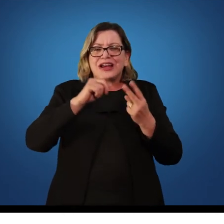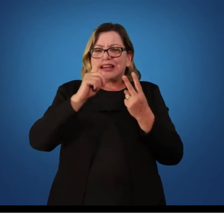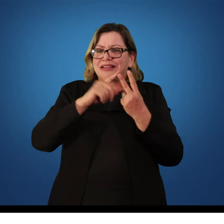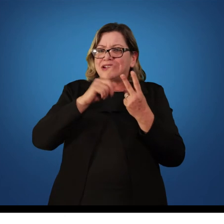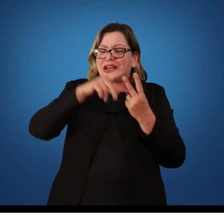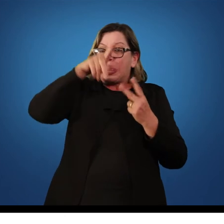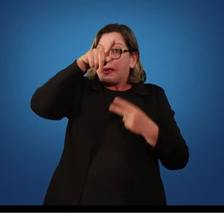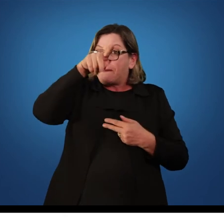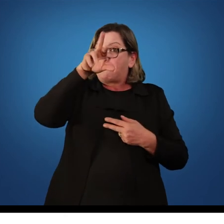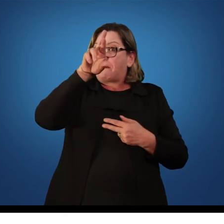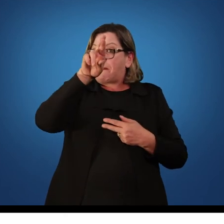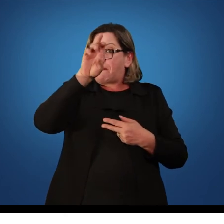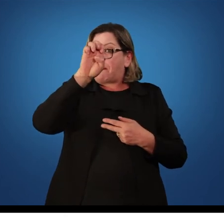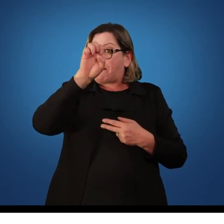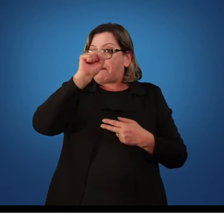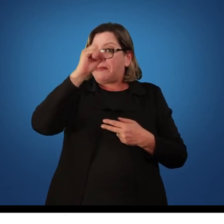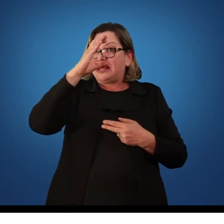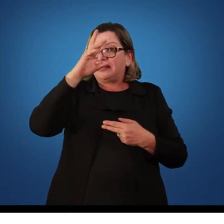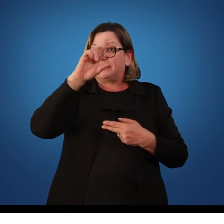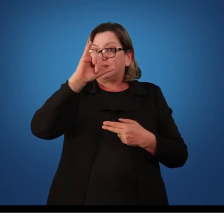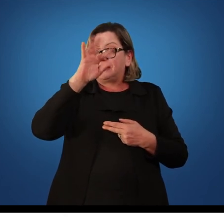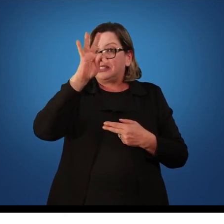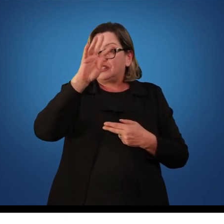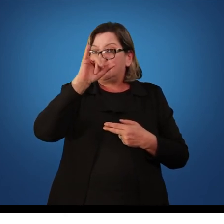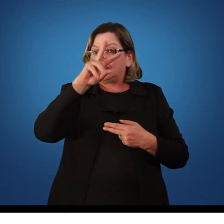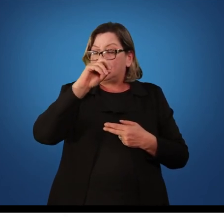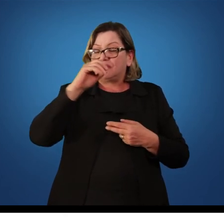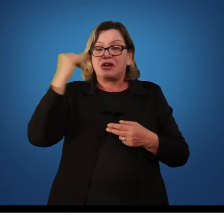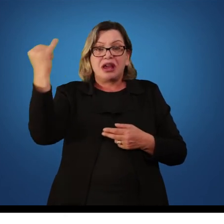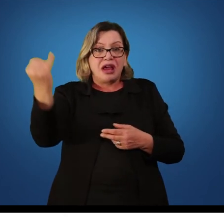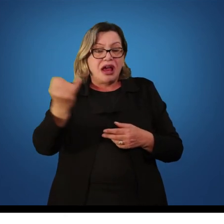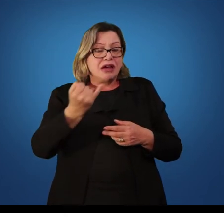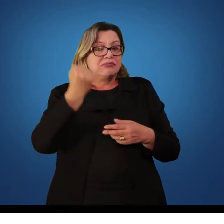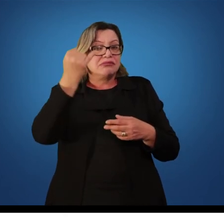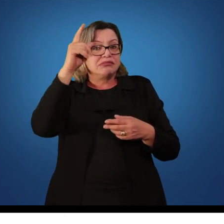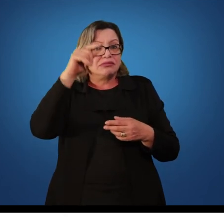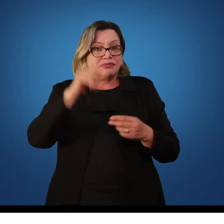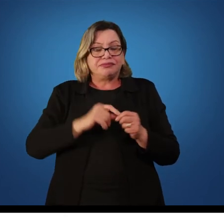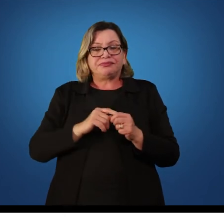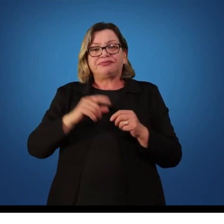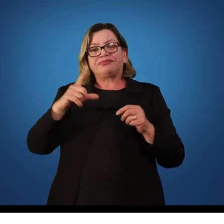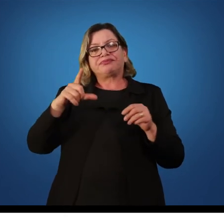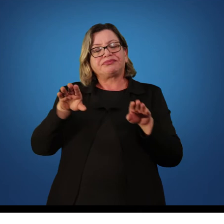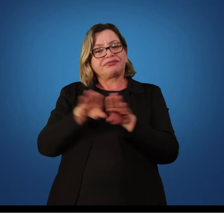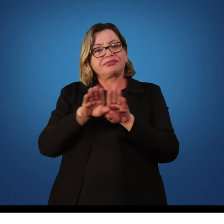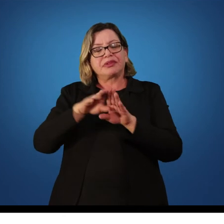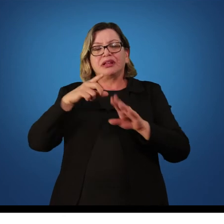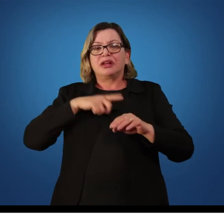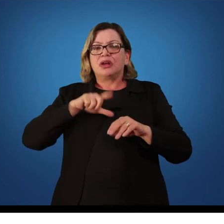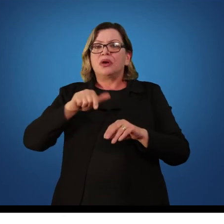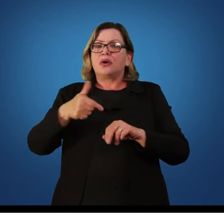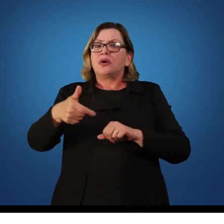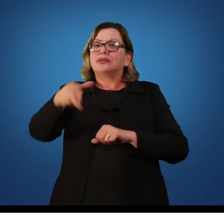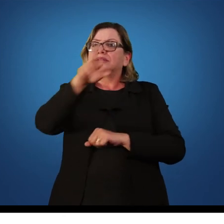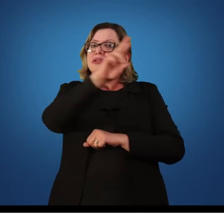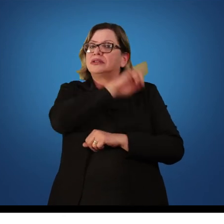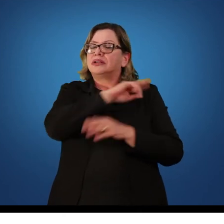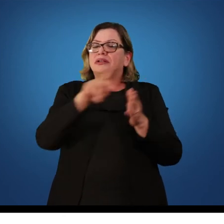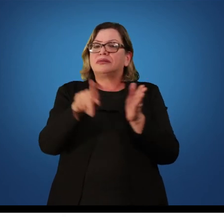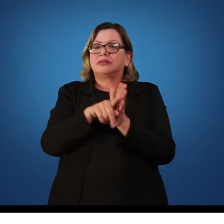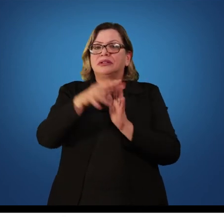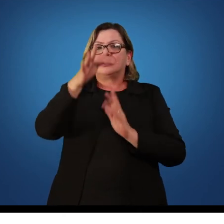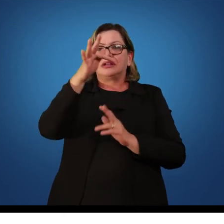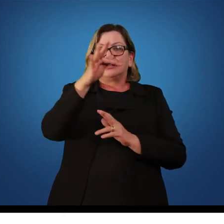muito mais eficazes do que a descritiva. E tem uma outra função do feedback, que é uma